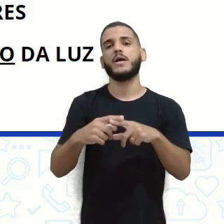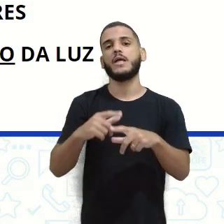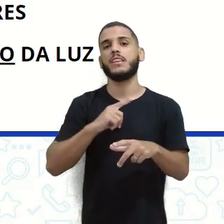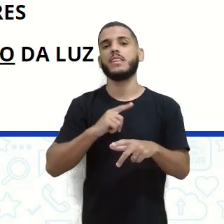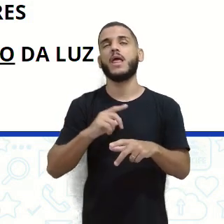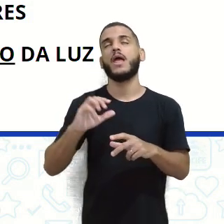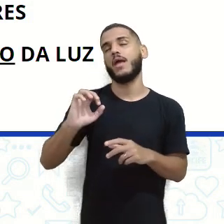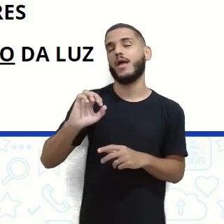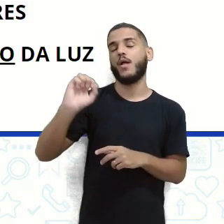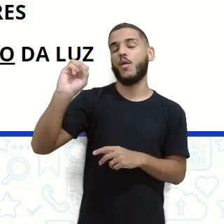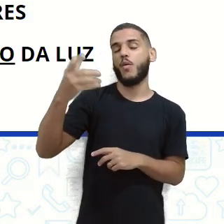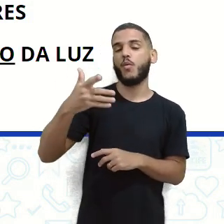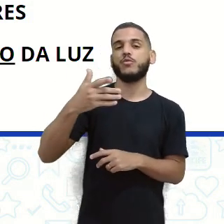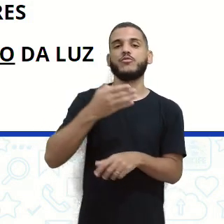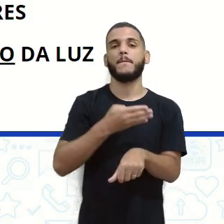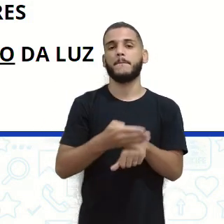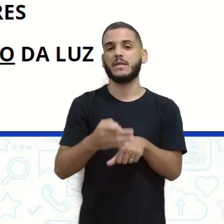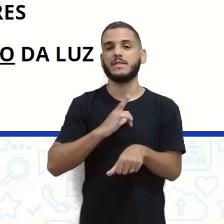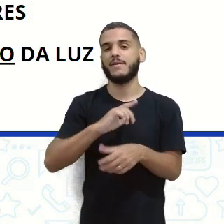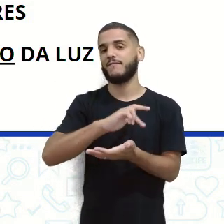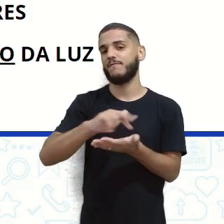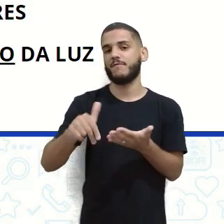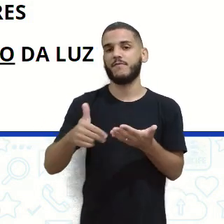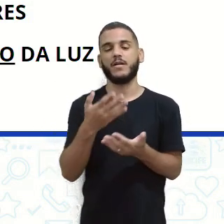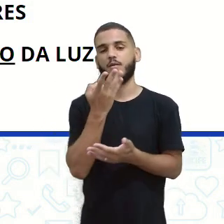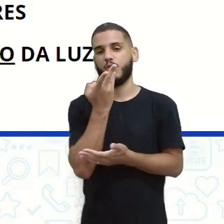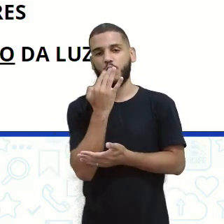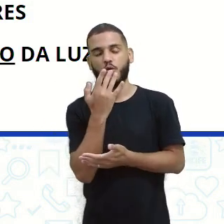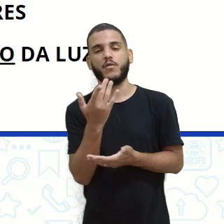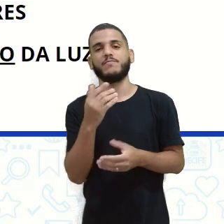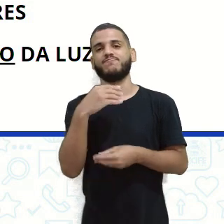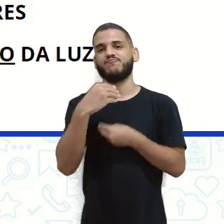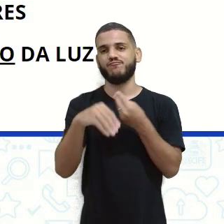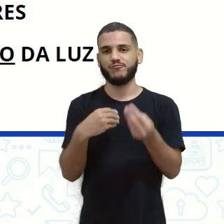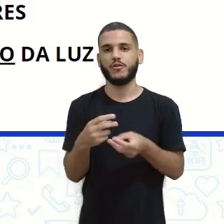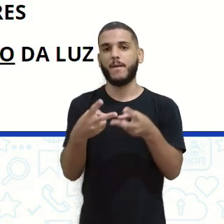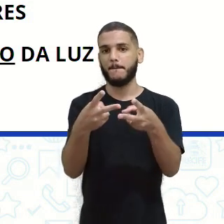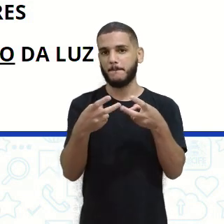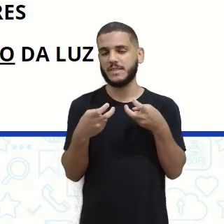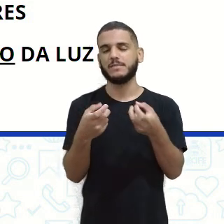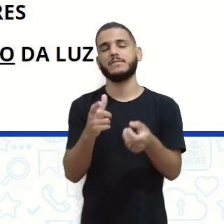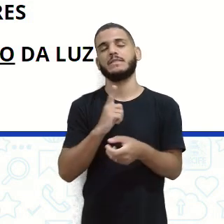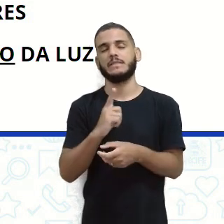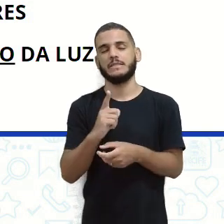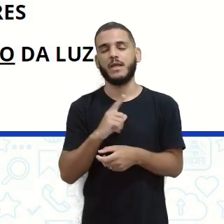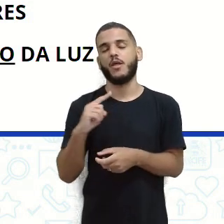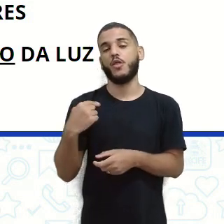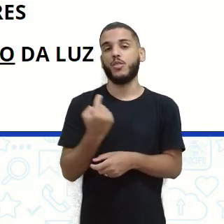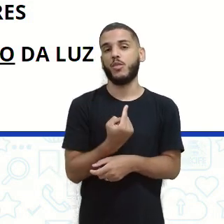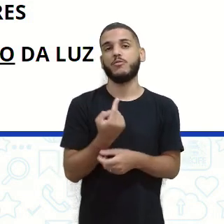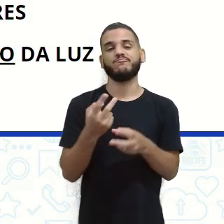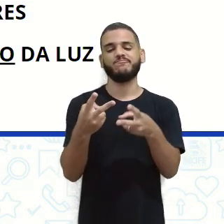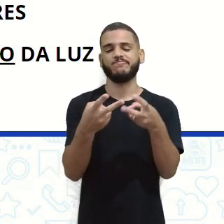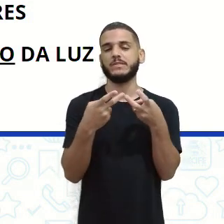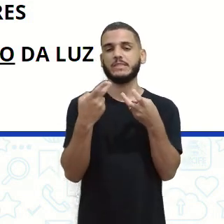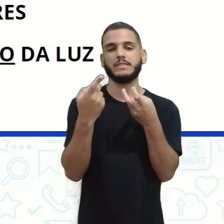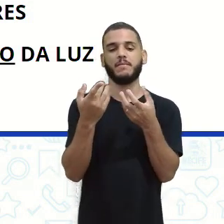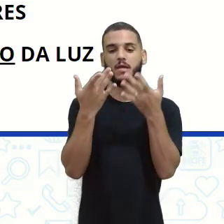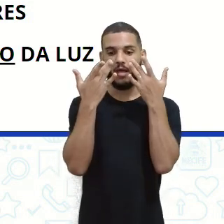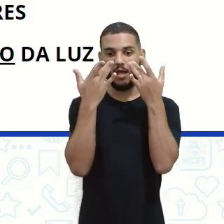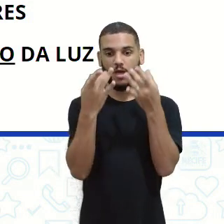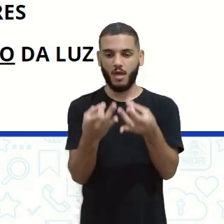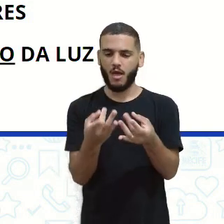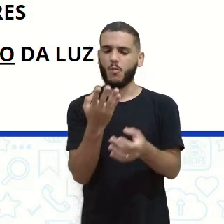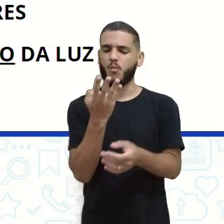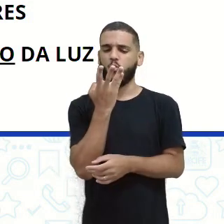branca é composta de várias cores. E essa mistura faz com que a gente enxergue, faz com que nossos olhos vejam a cor